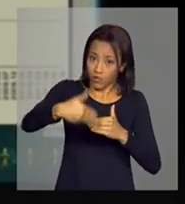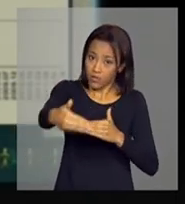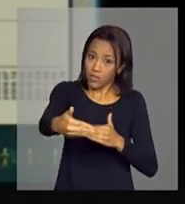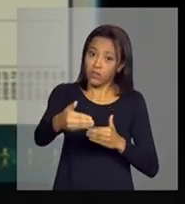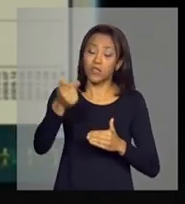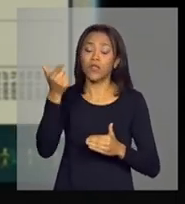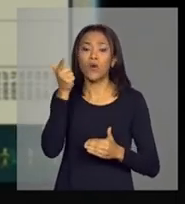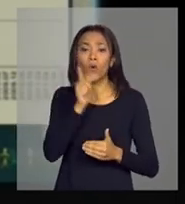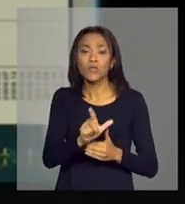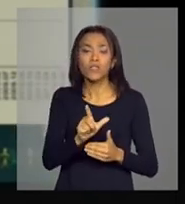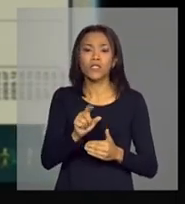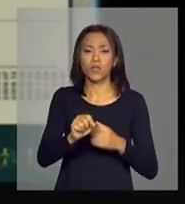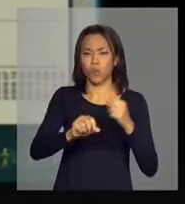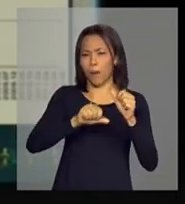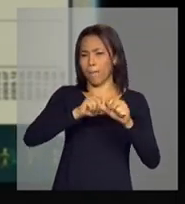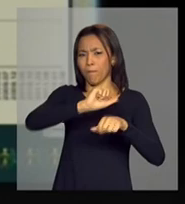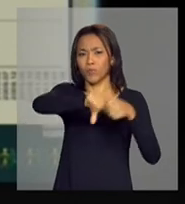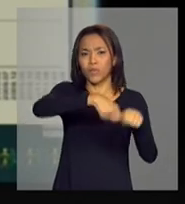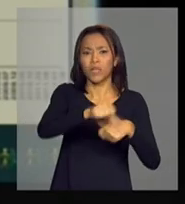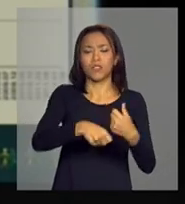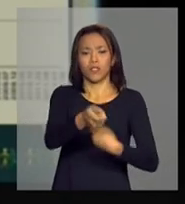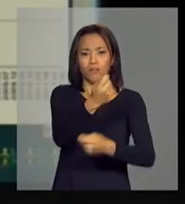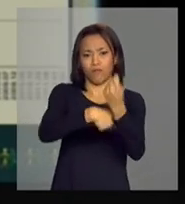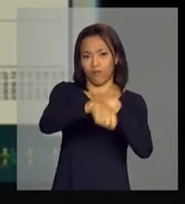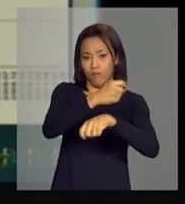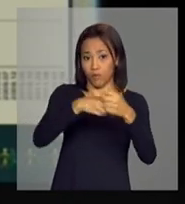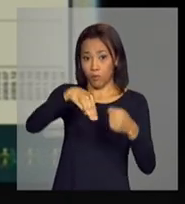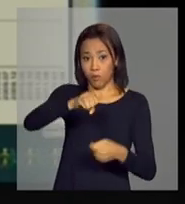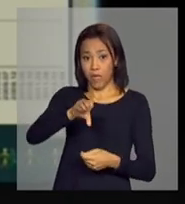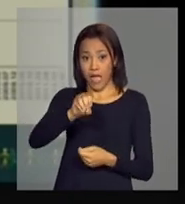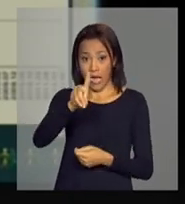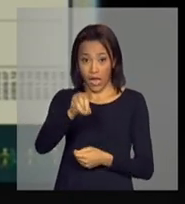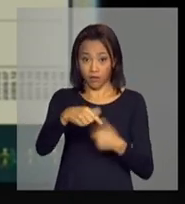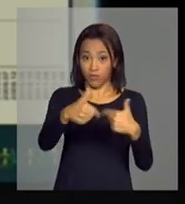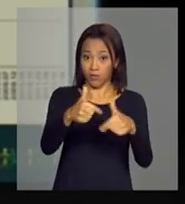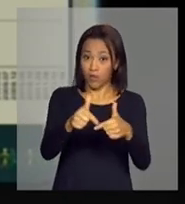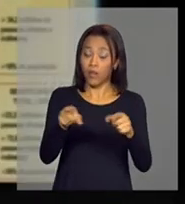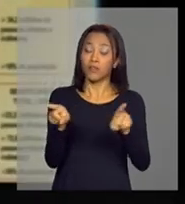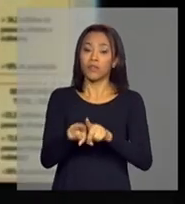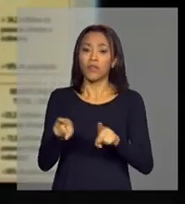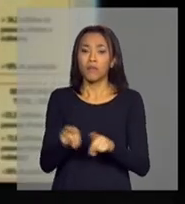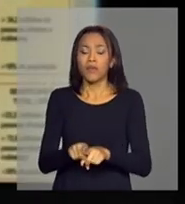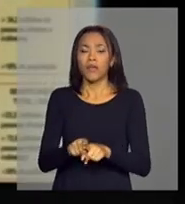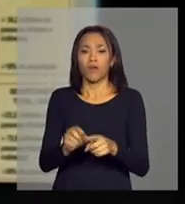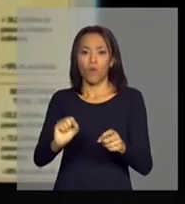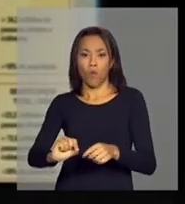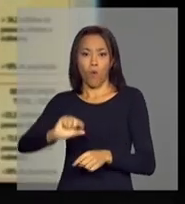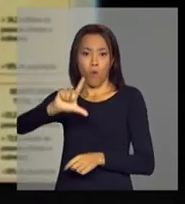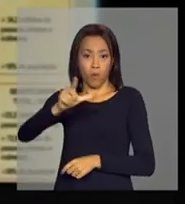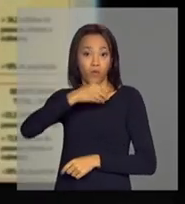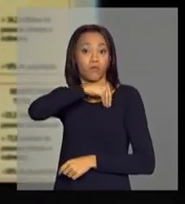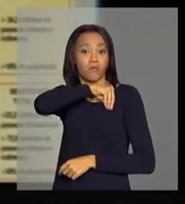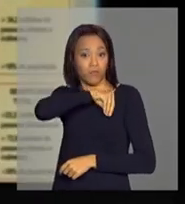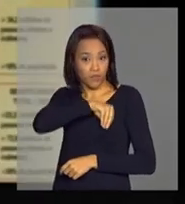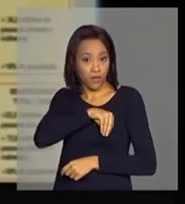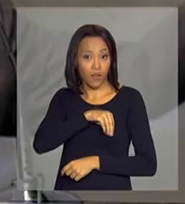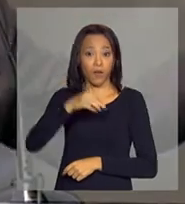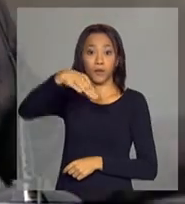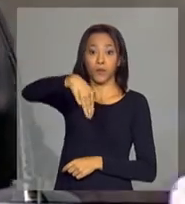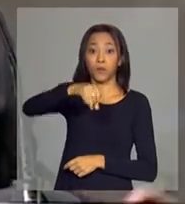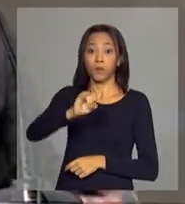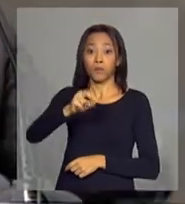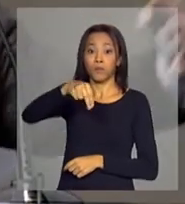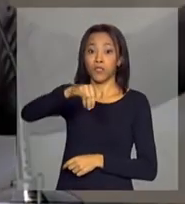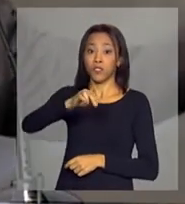a mudança do mercado de trabalho, o aumento real da renda que se expressa no crescimento do salário mínimo, que tem um enorme